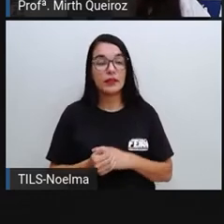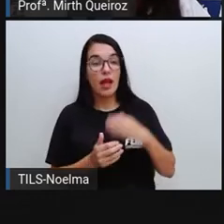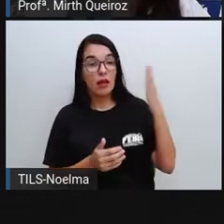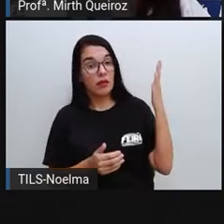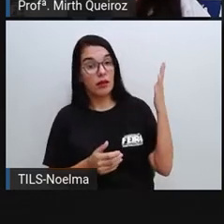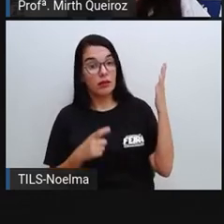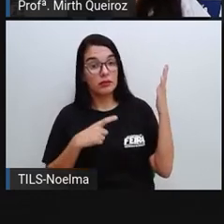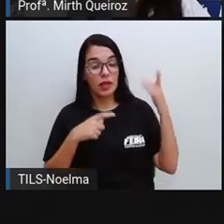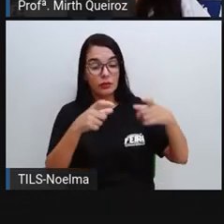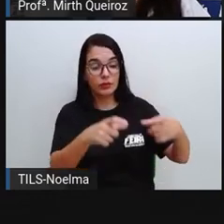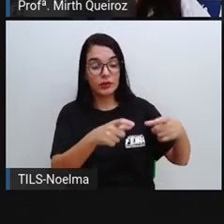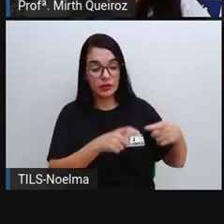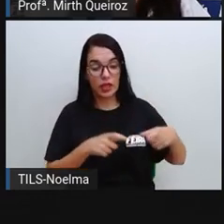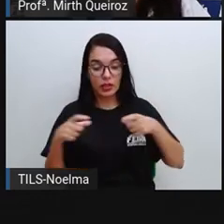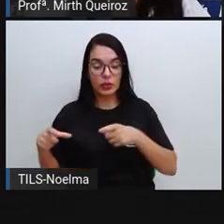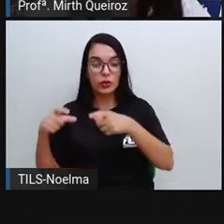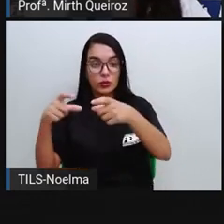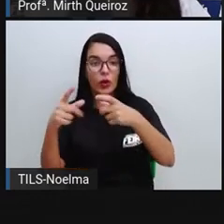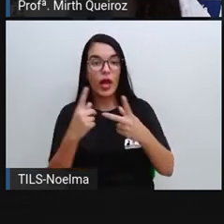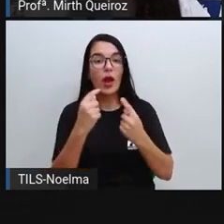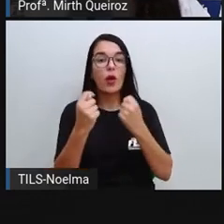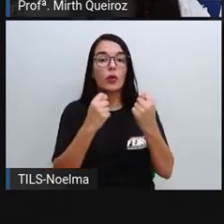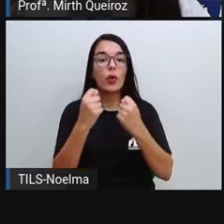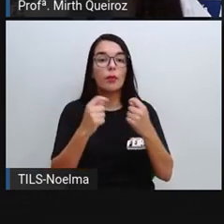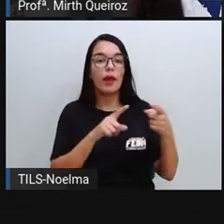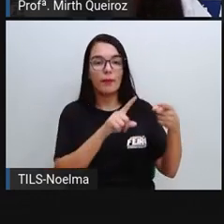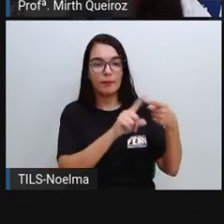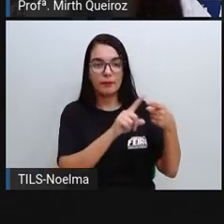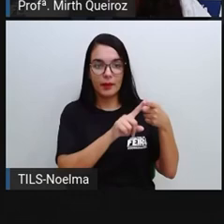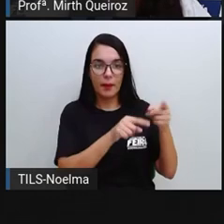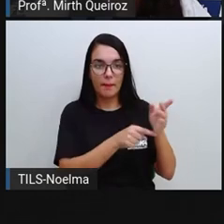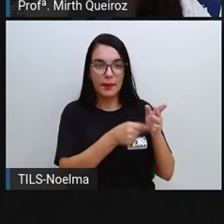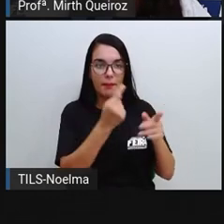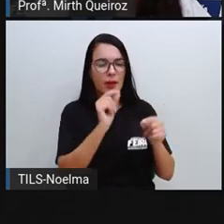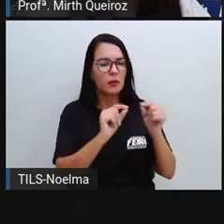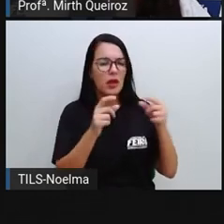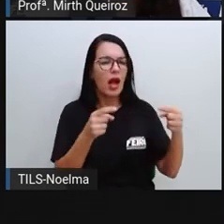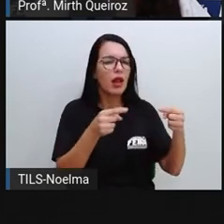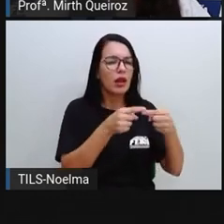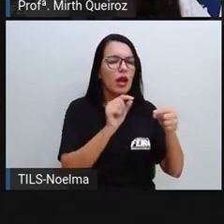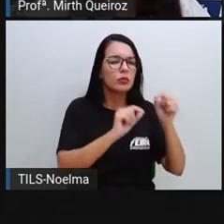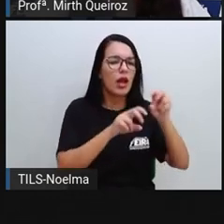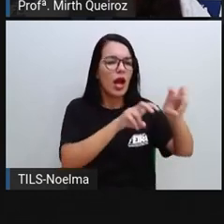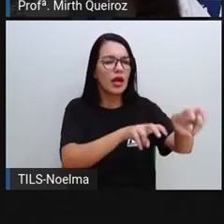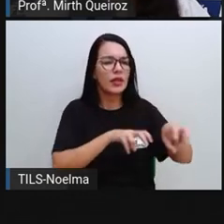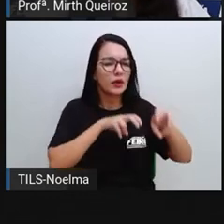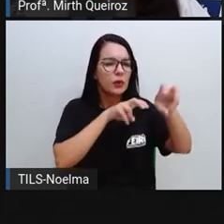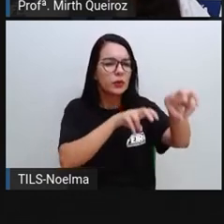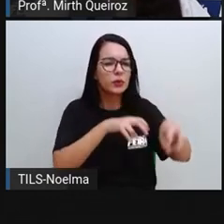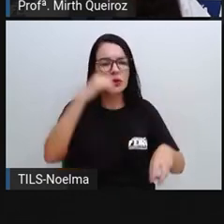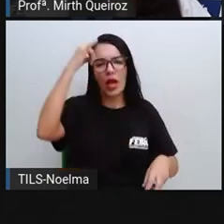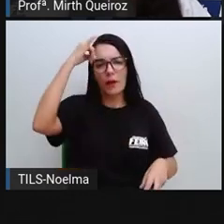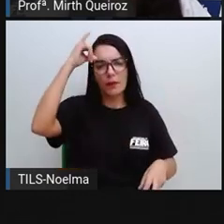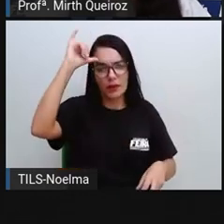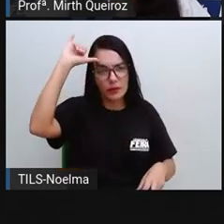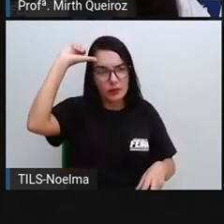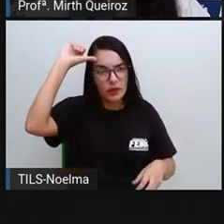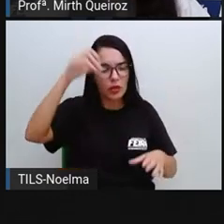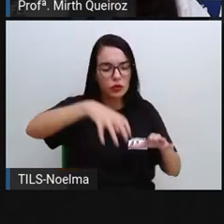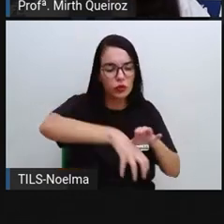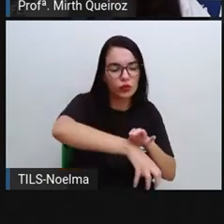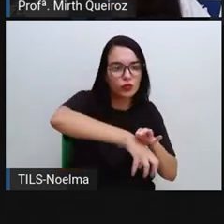E aqui a gente tem os setores da economia, o setor primário, que vai estar ligado aí mais à agricultura, à pecuária, ao